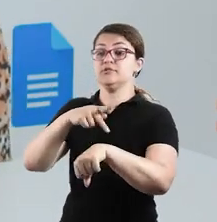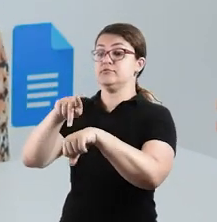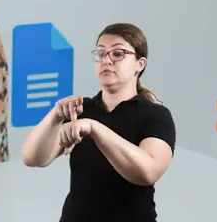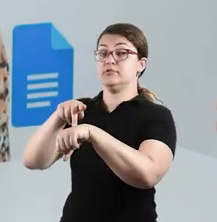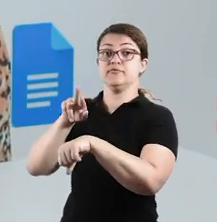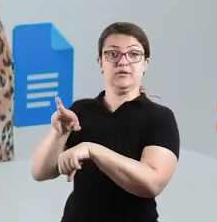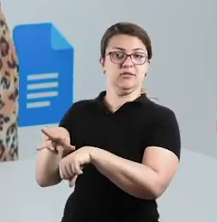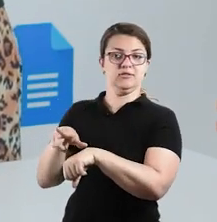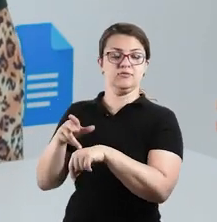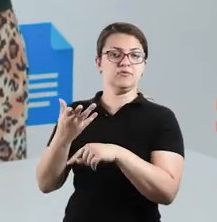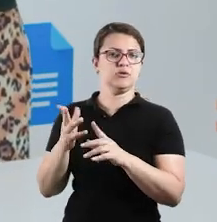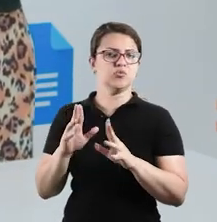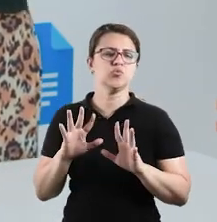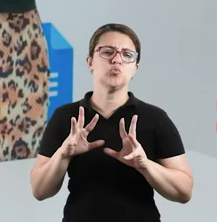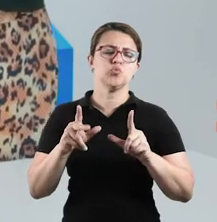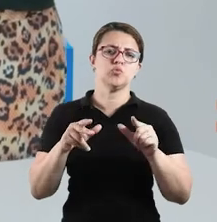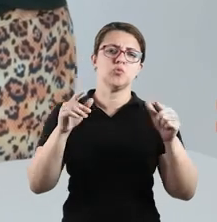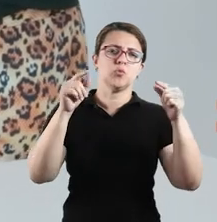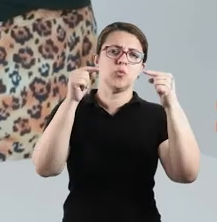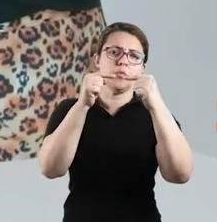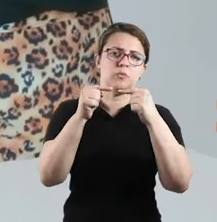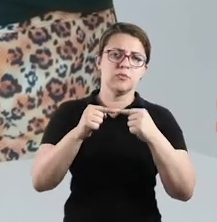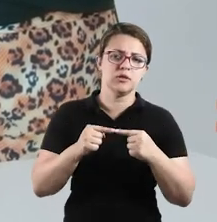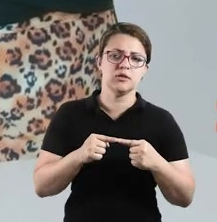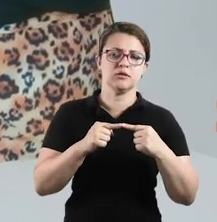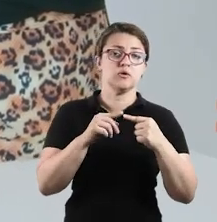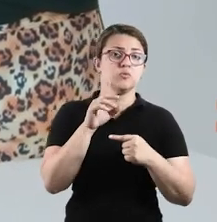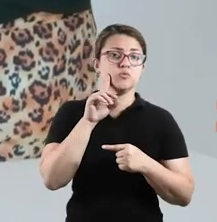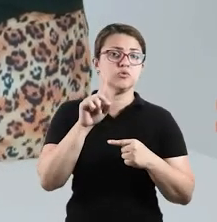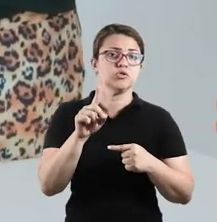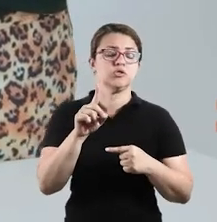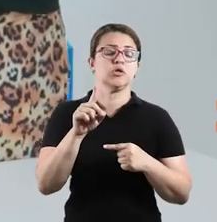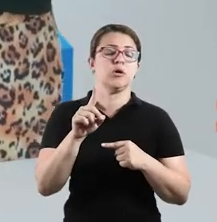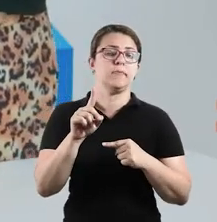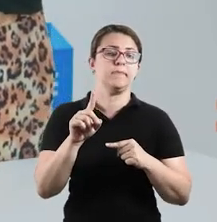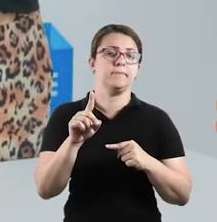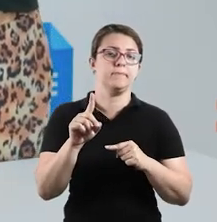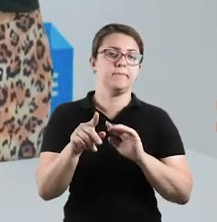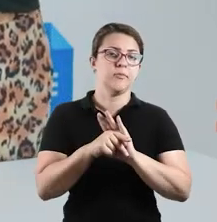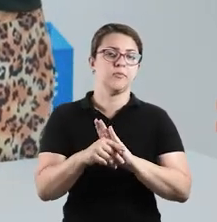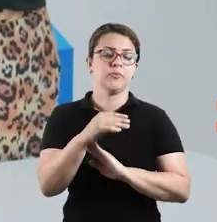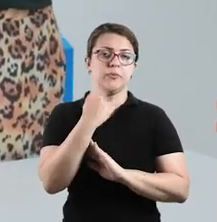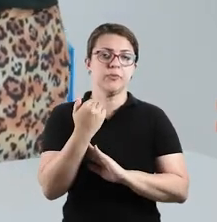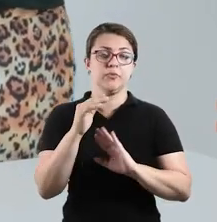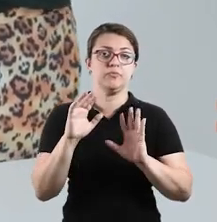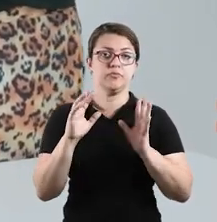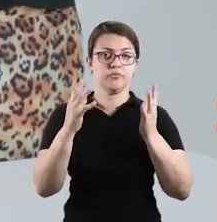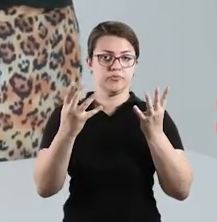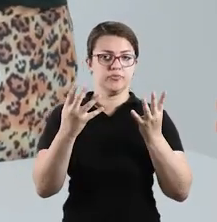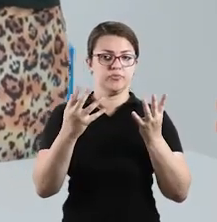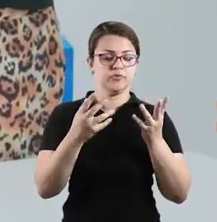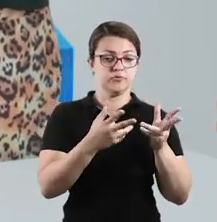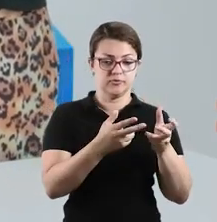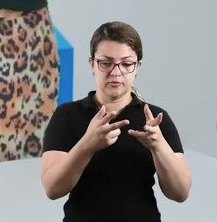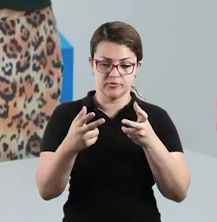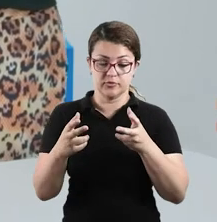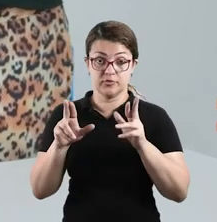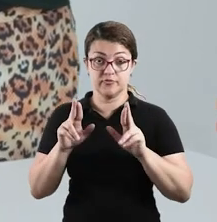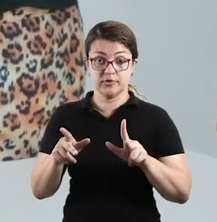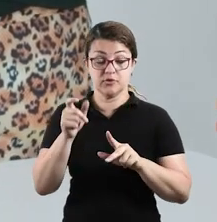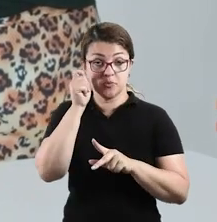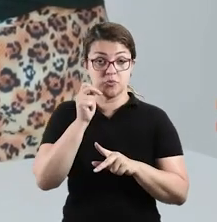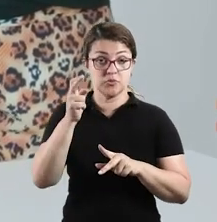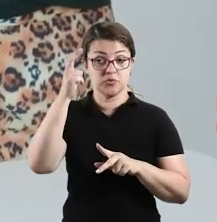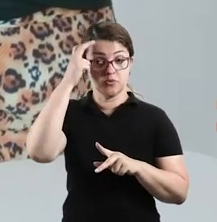dos mortos, à morte. Então, você vai observar as diferenças culturais entre esses três países nessa mesma data